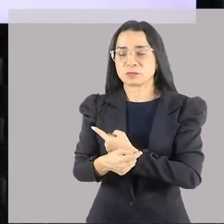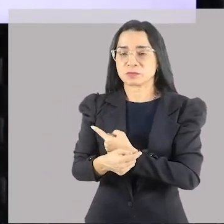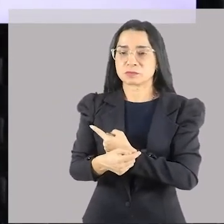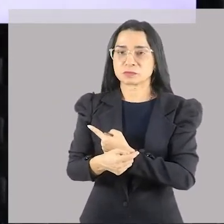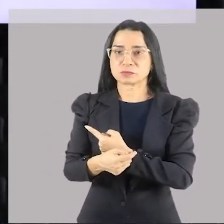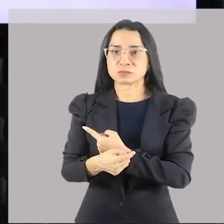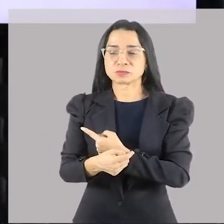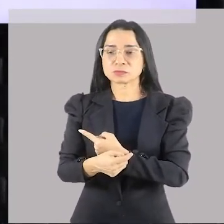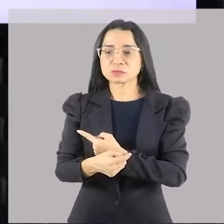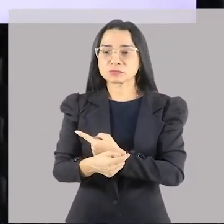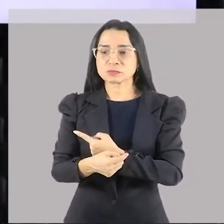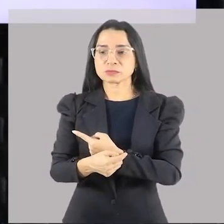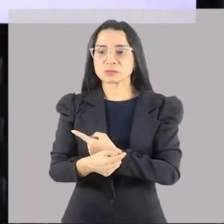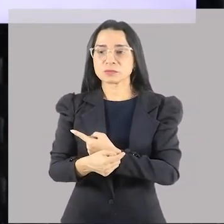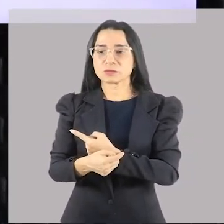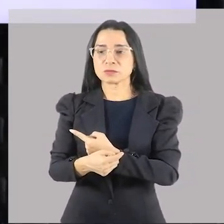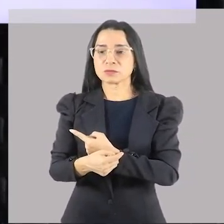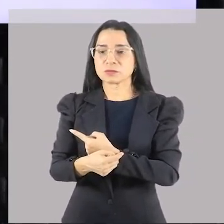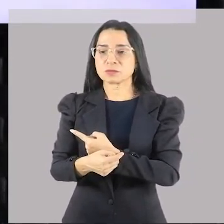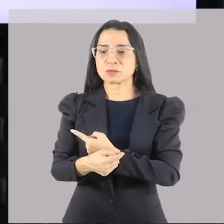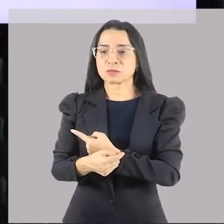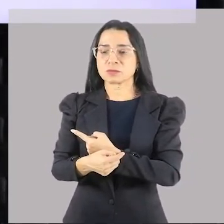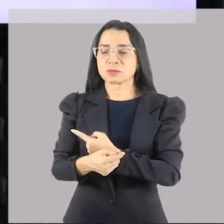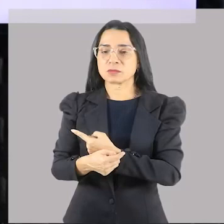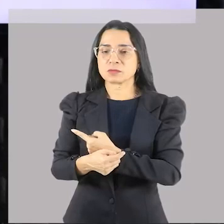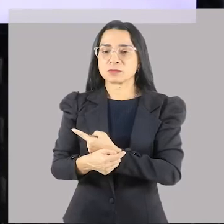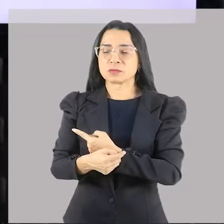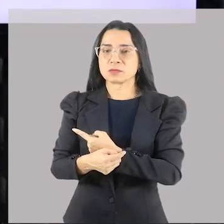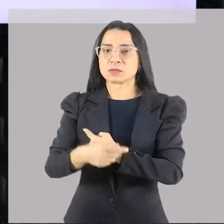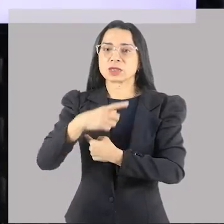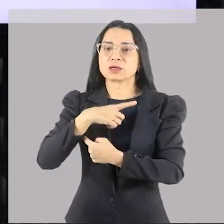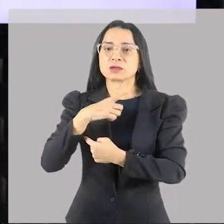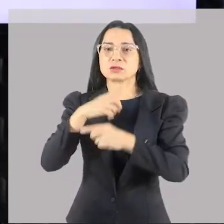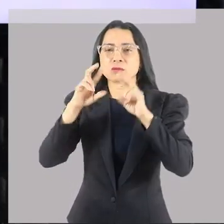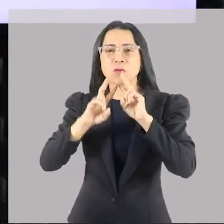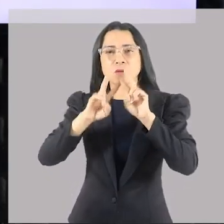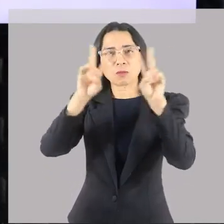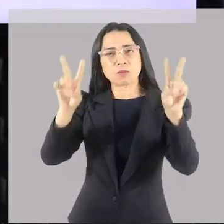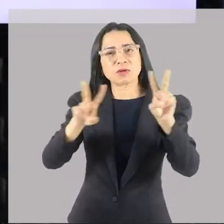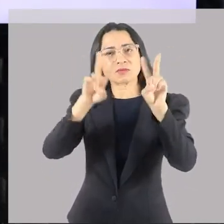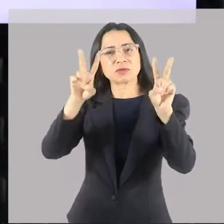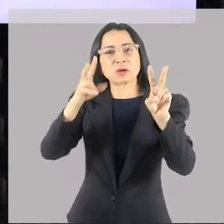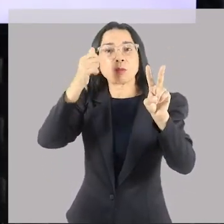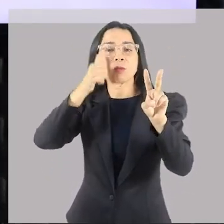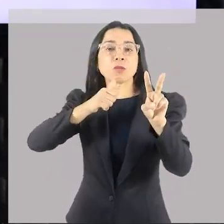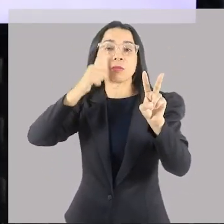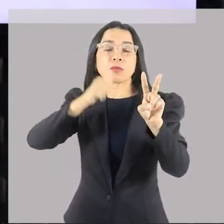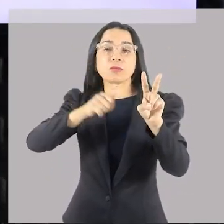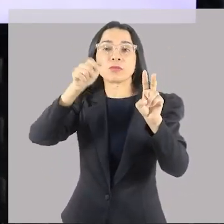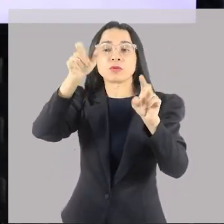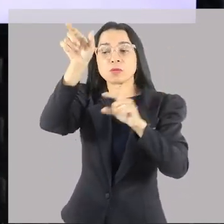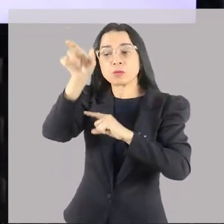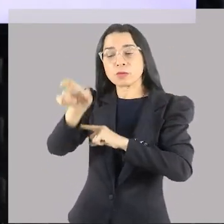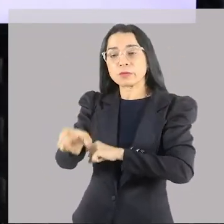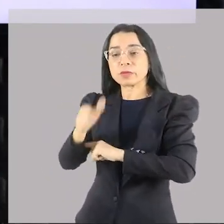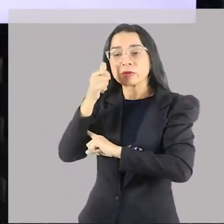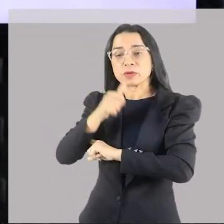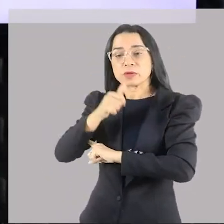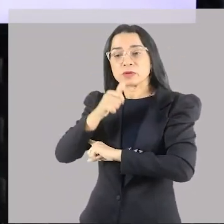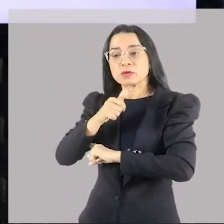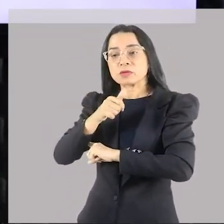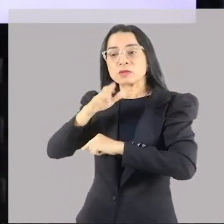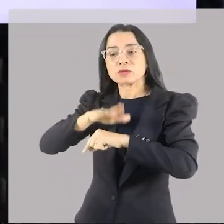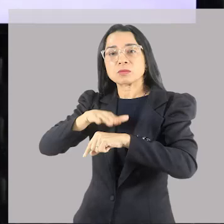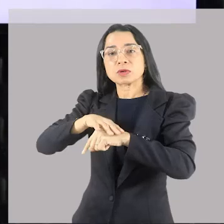coloquei a legenda correta, mas a gente corrige bem aqui. Ele tinha uma visão do feminino, essas espirais, essas que são chamadas de